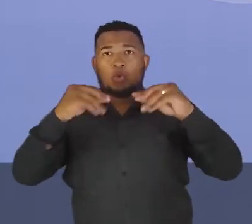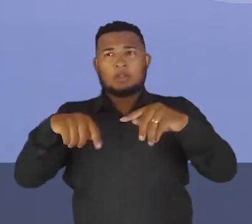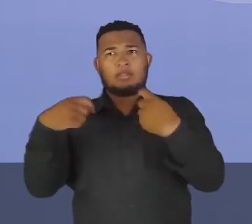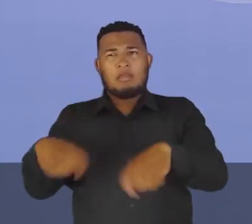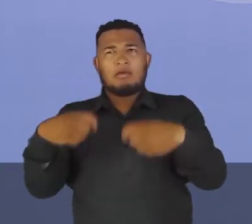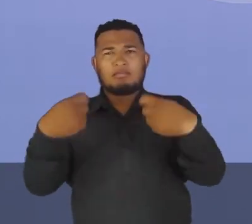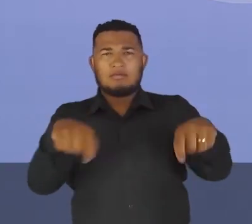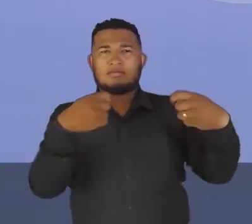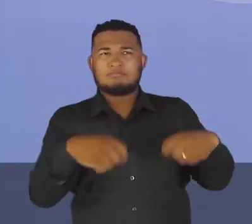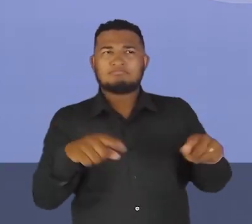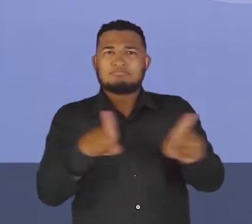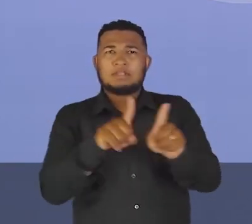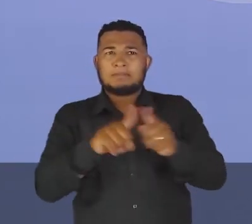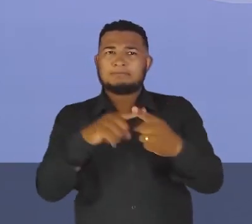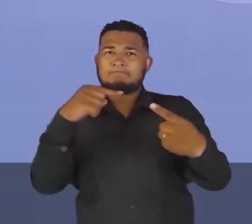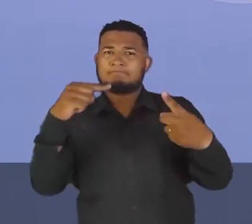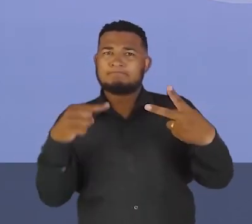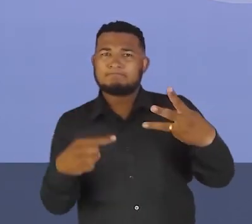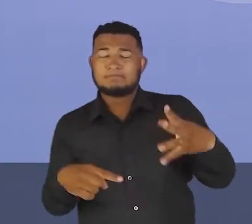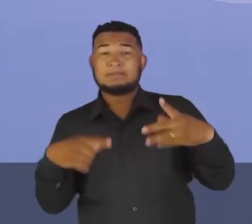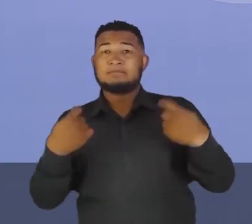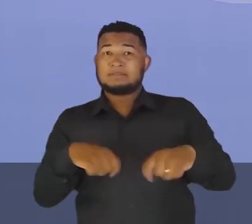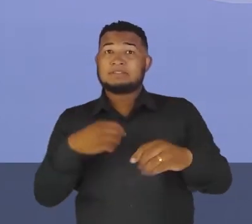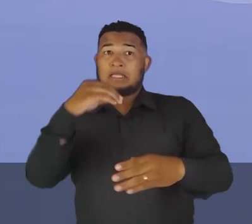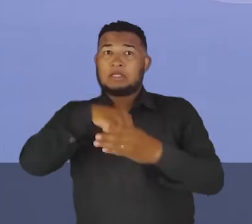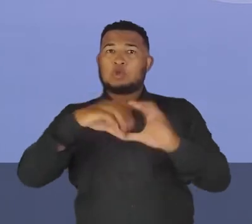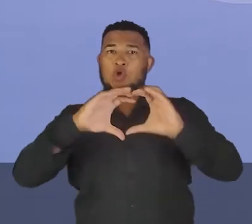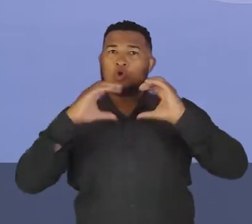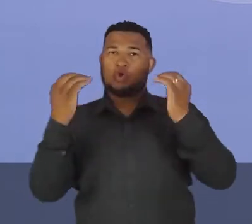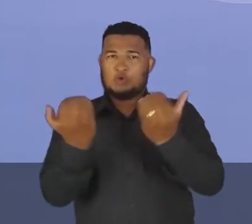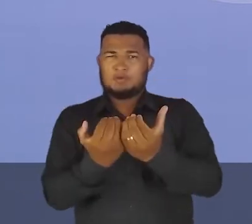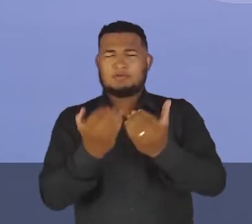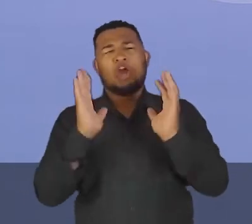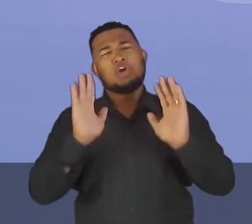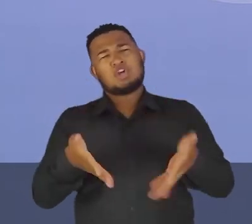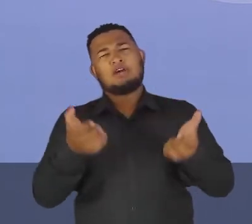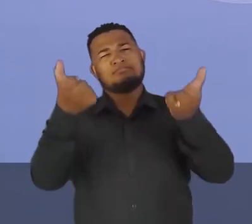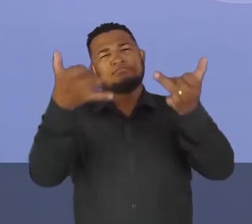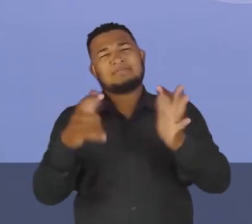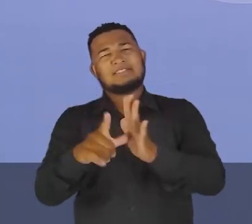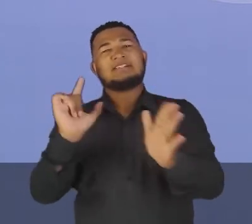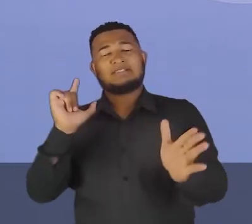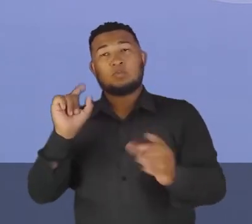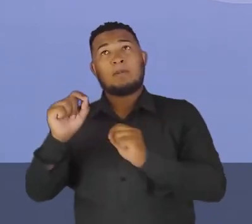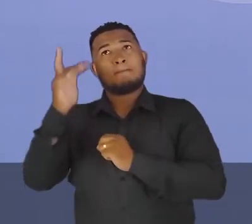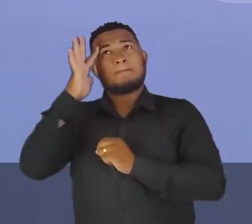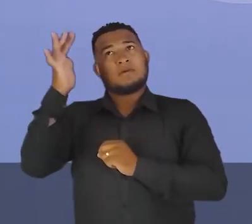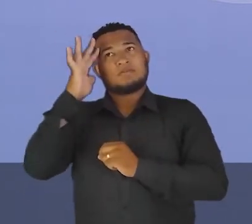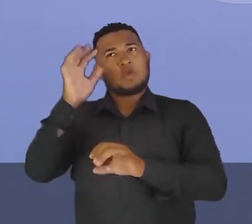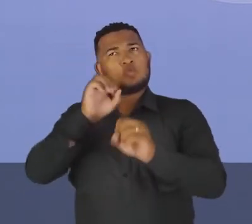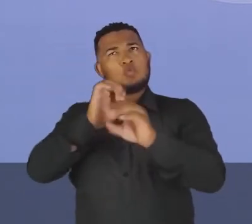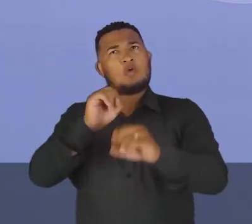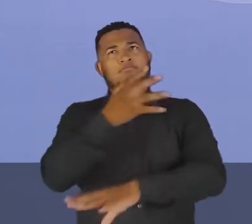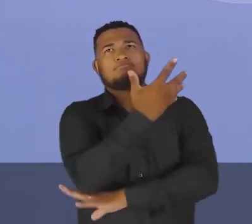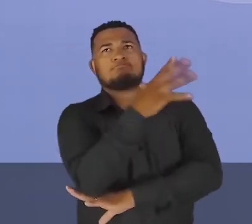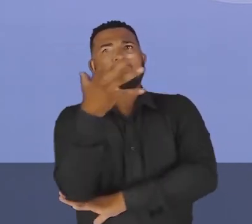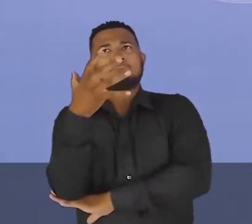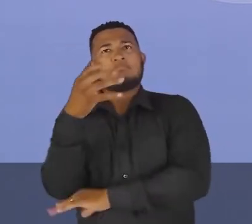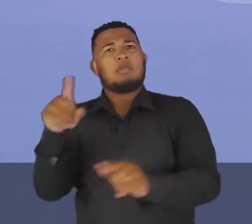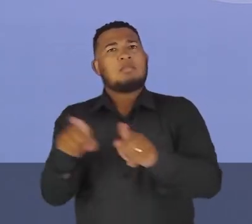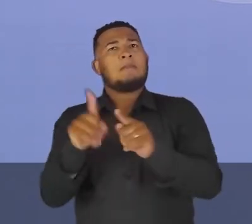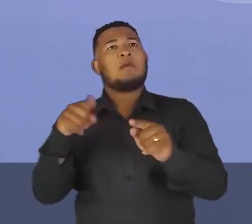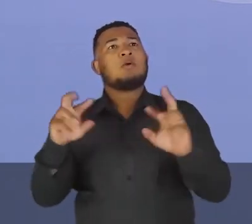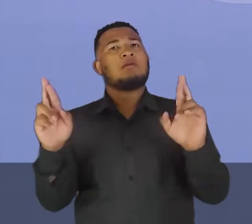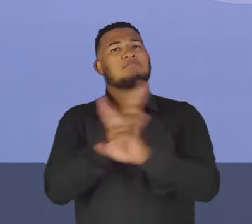e demandas de uma comunidade. Como eu falei anteriormente, né? Pensar na educação ambiental é tratar também das relações